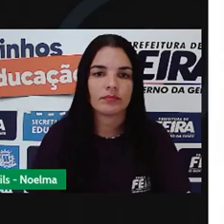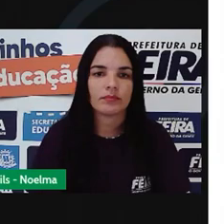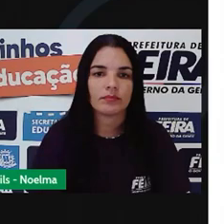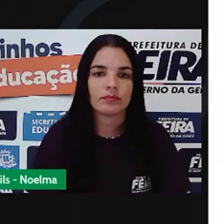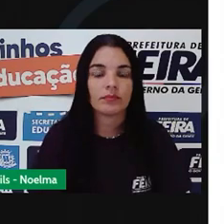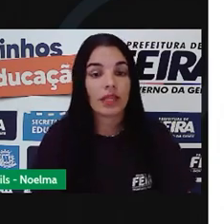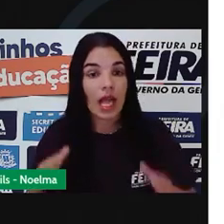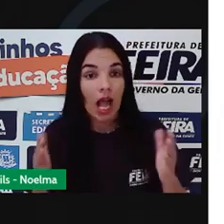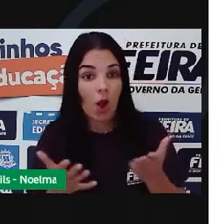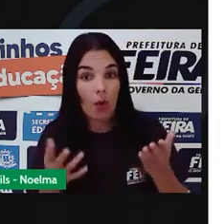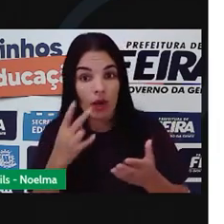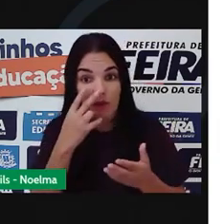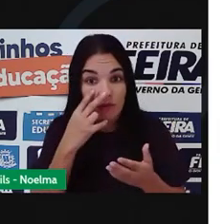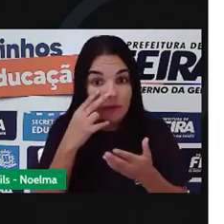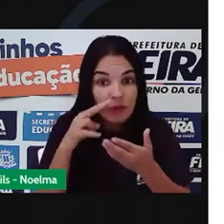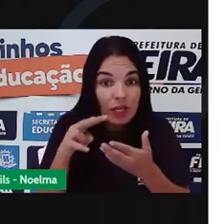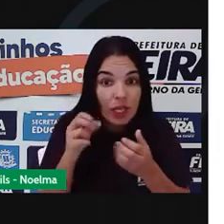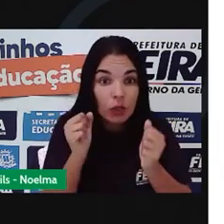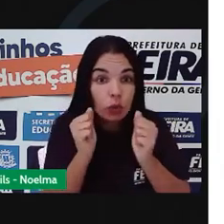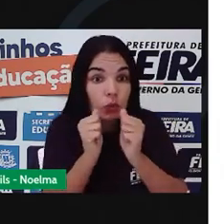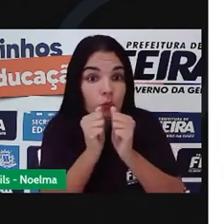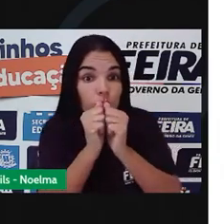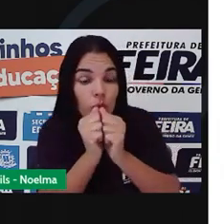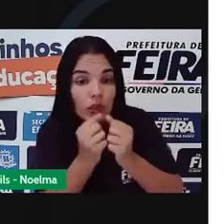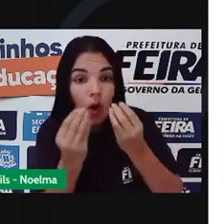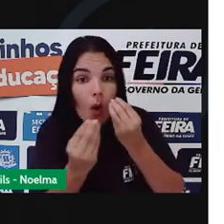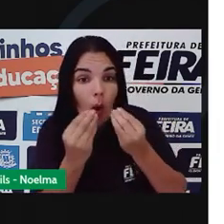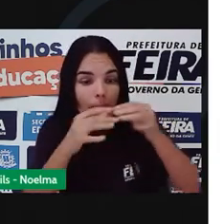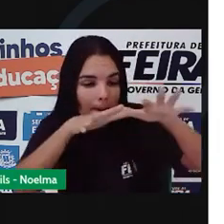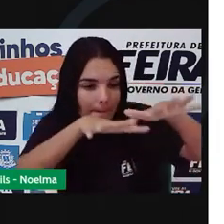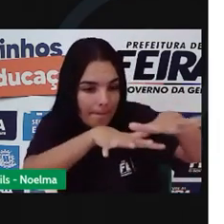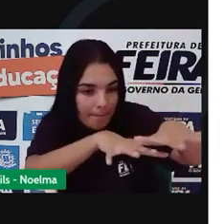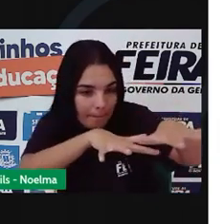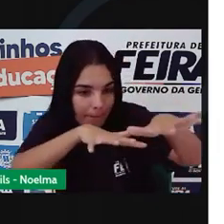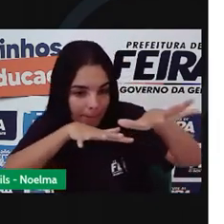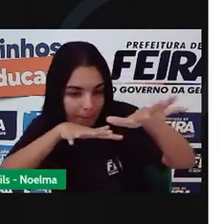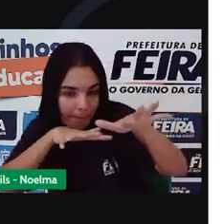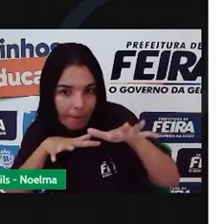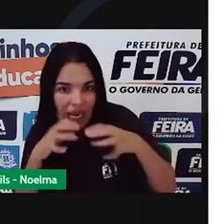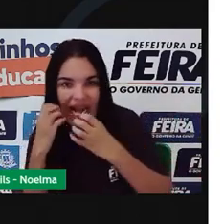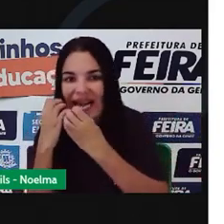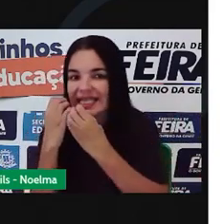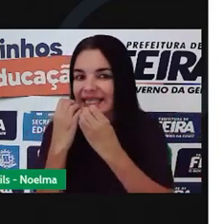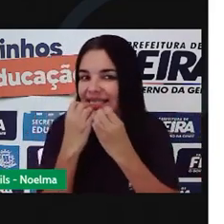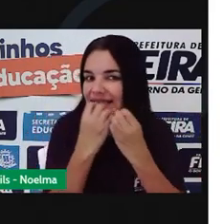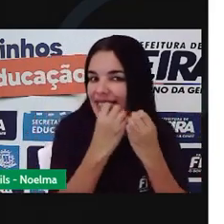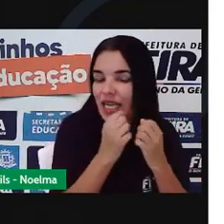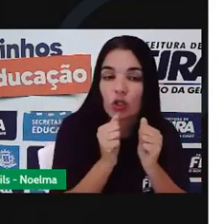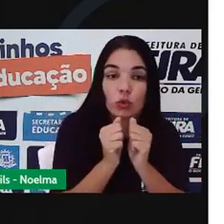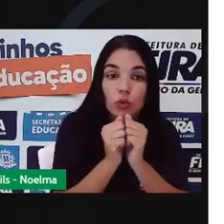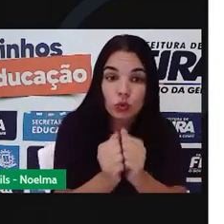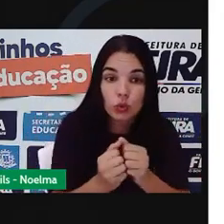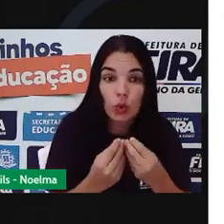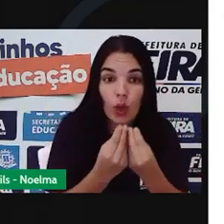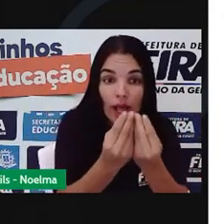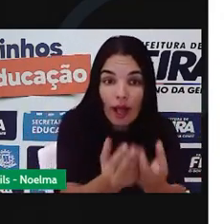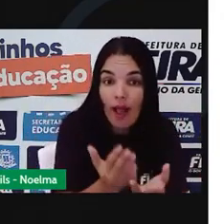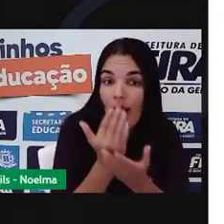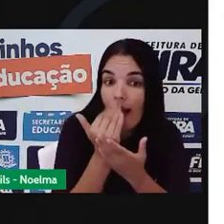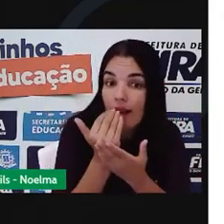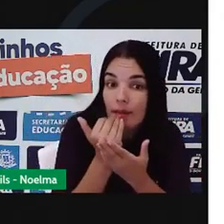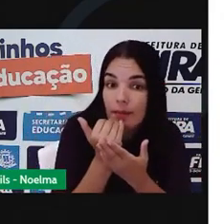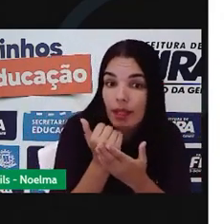Agora vocês podem ver o plantio do milho e a adubação do solo que está ocorrendo de forma